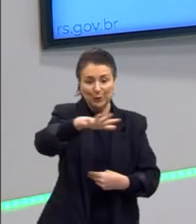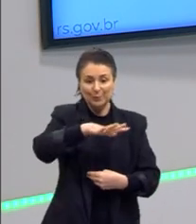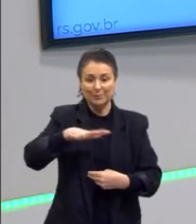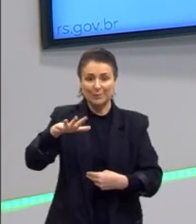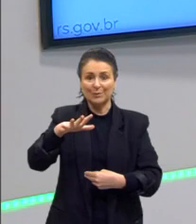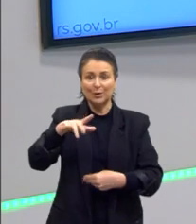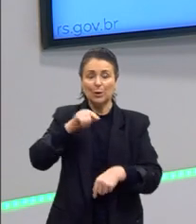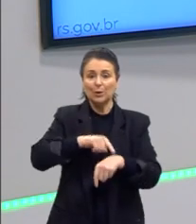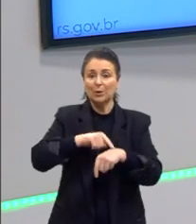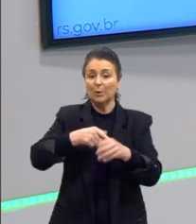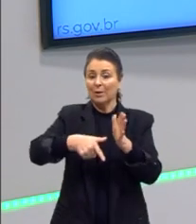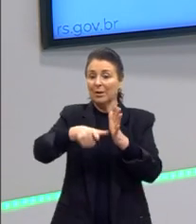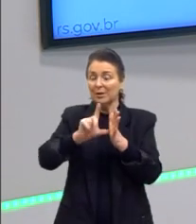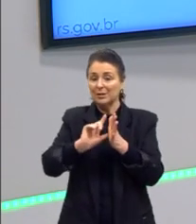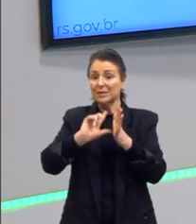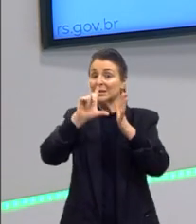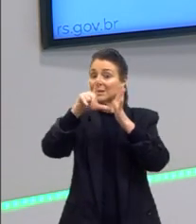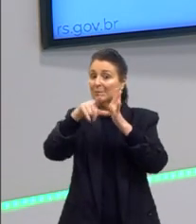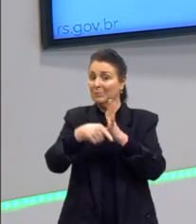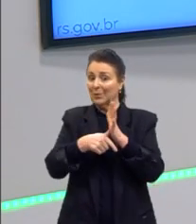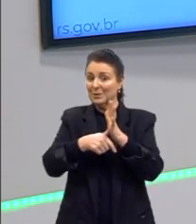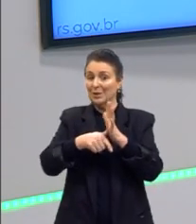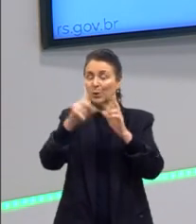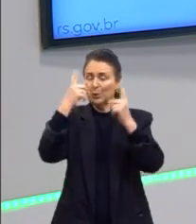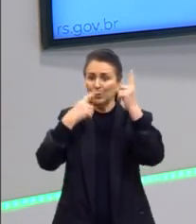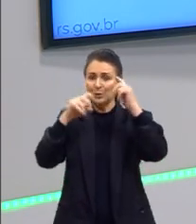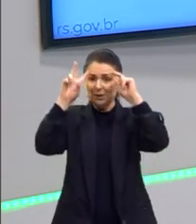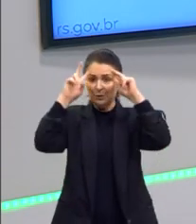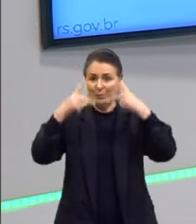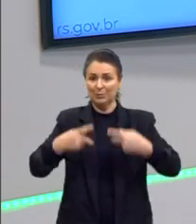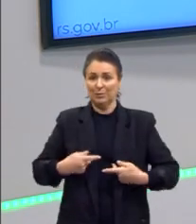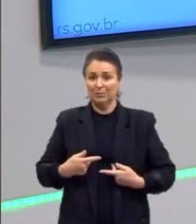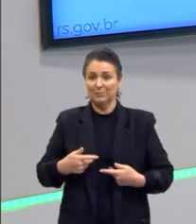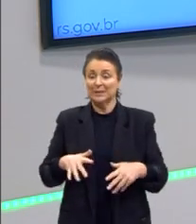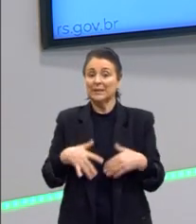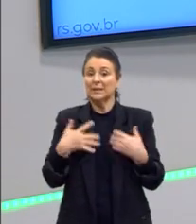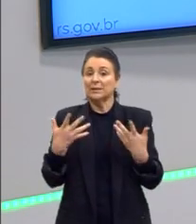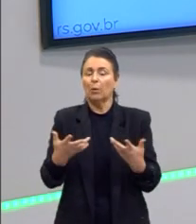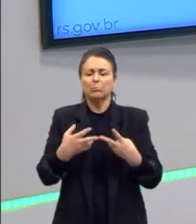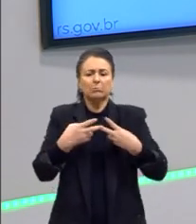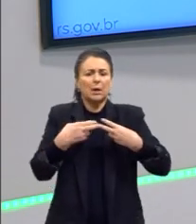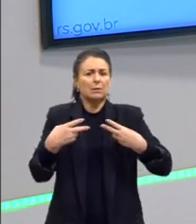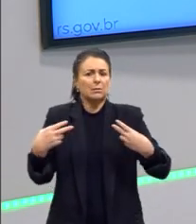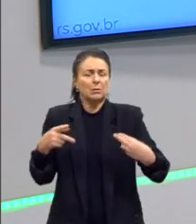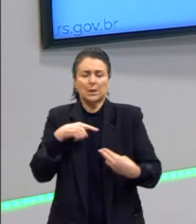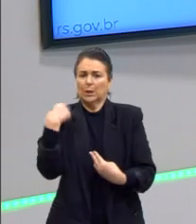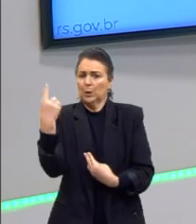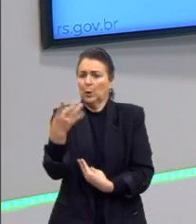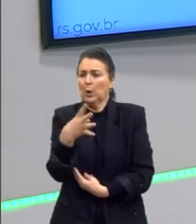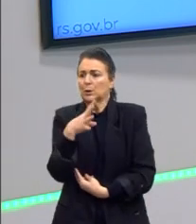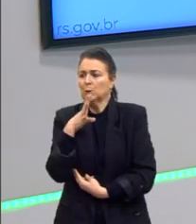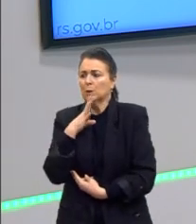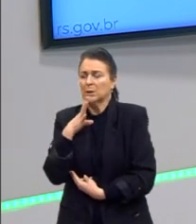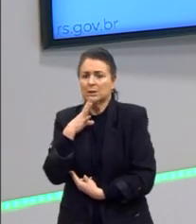agora, durante e depois, o tempo do ser humano. Então, as coisas que nós conhecemos no